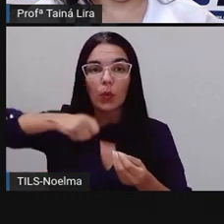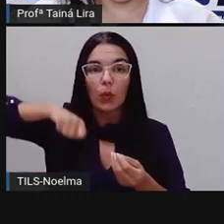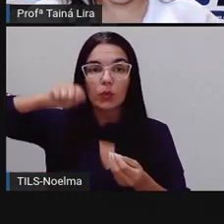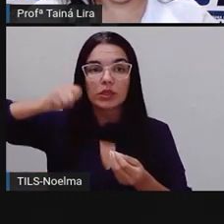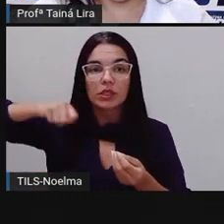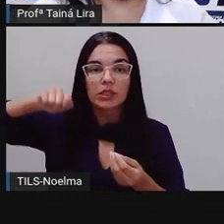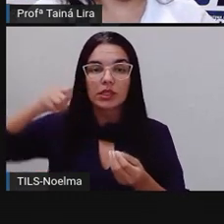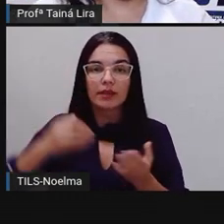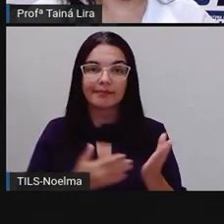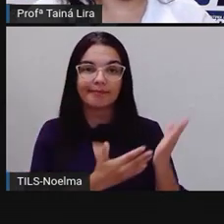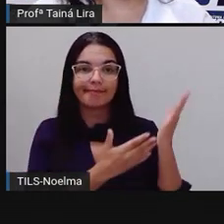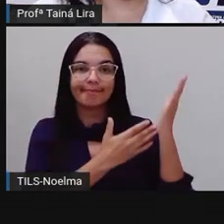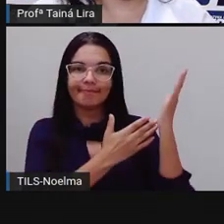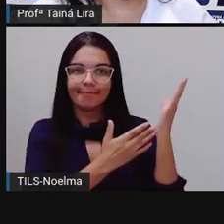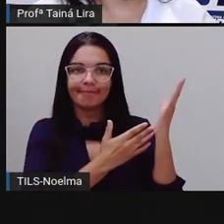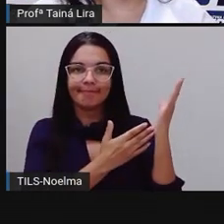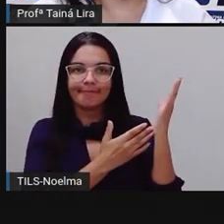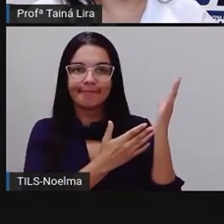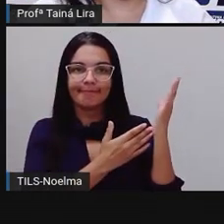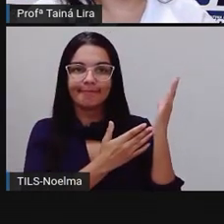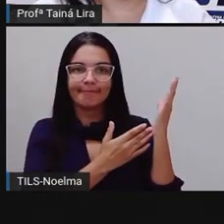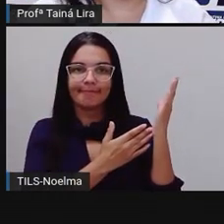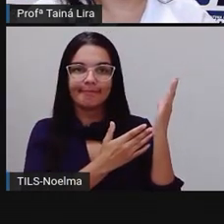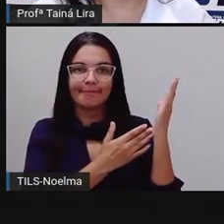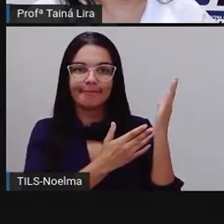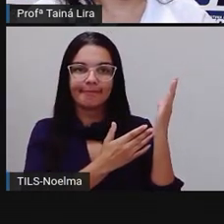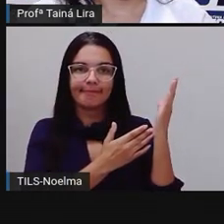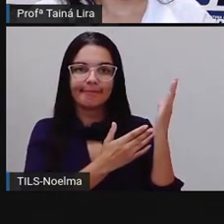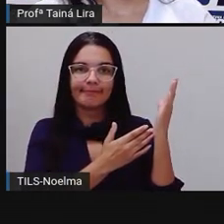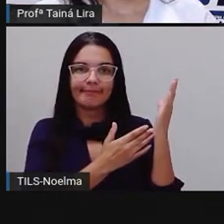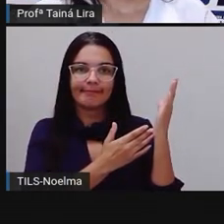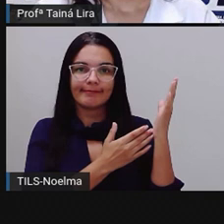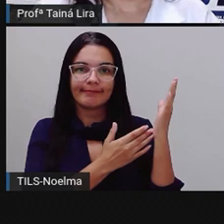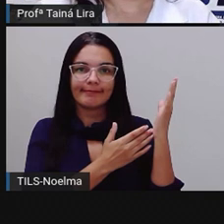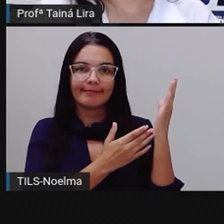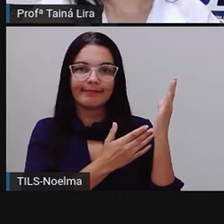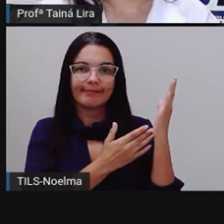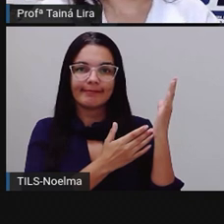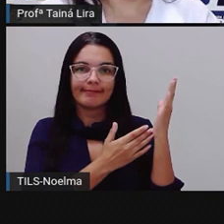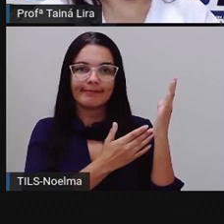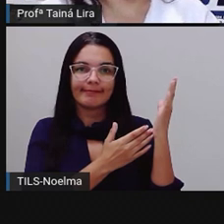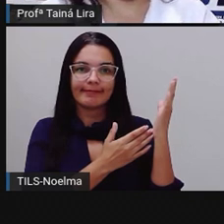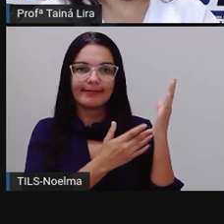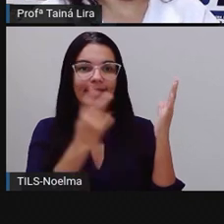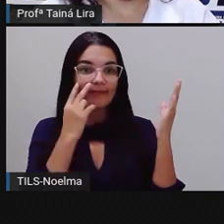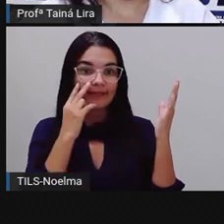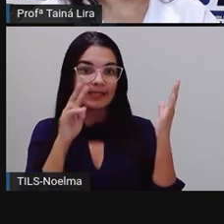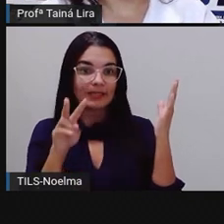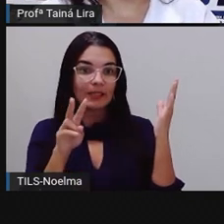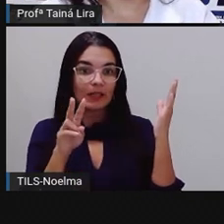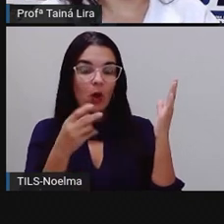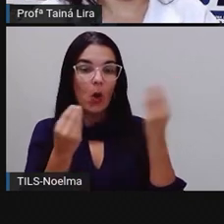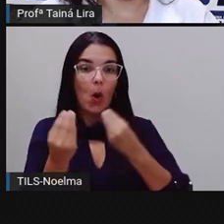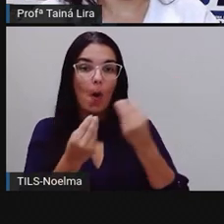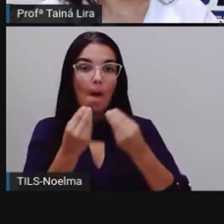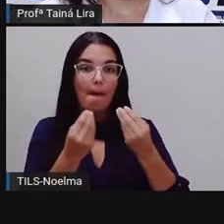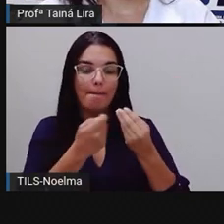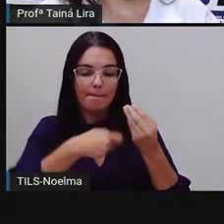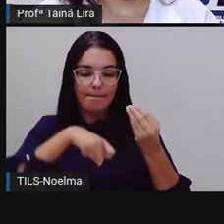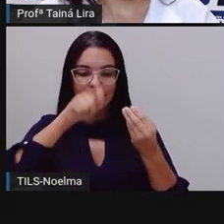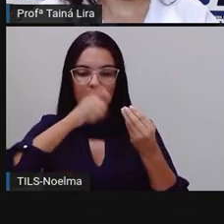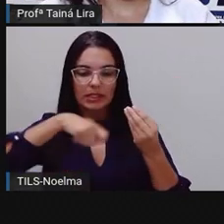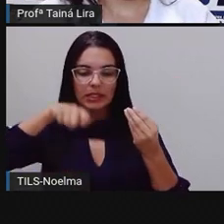lebre, que é a primeira palavrinha aqui, ó, lebre. Olha como ficou lebre, em cursivo, ó,